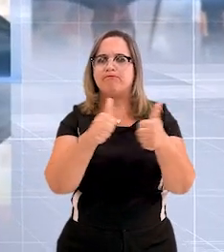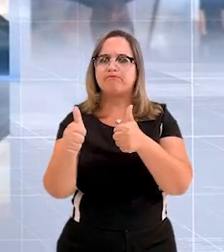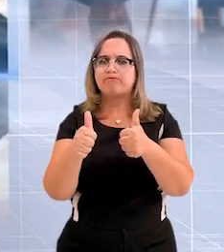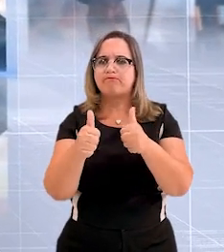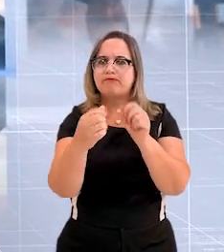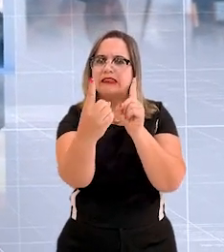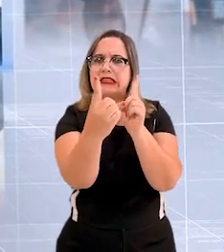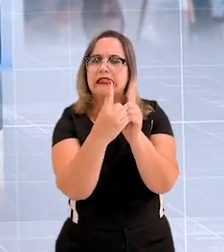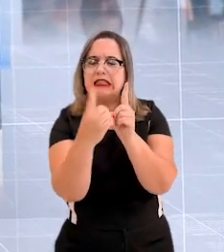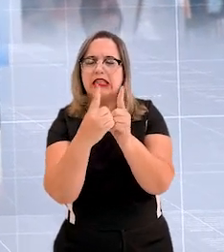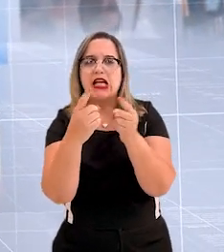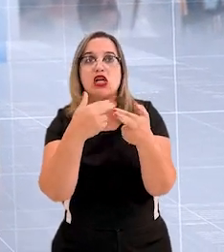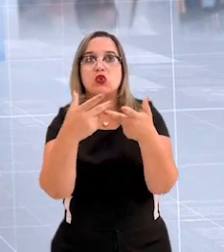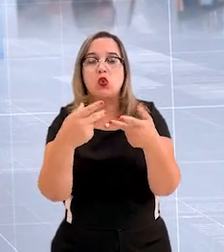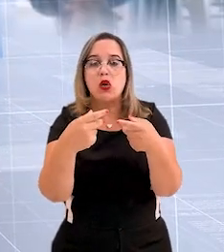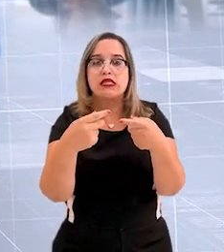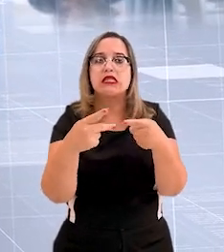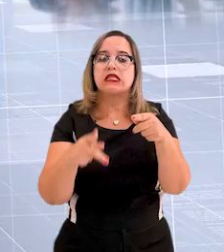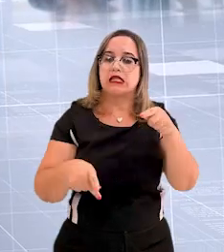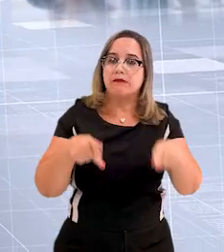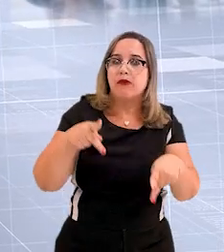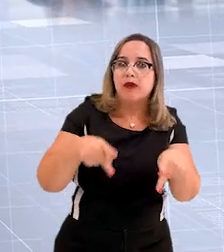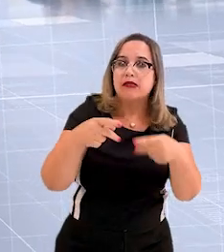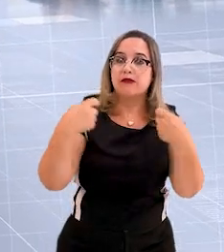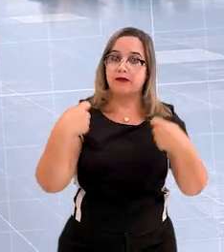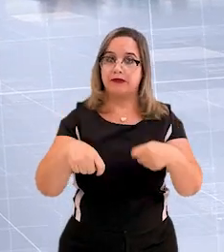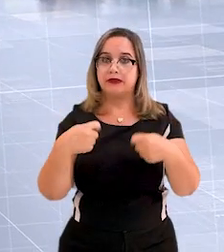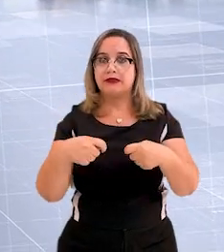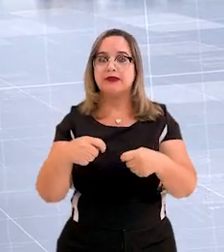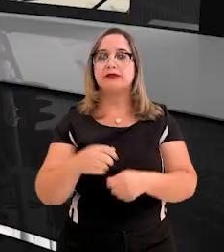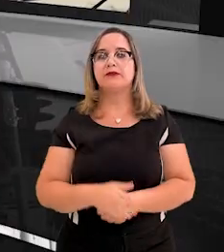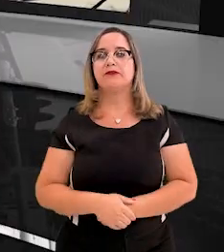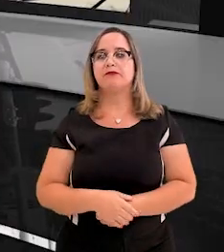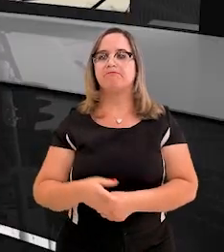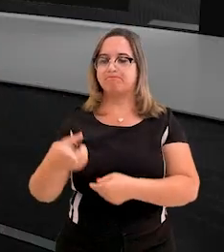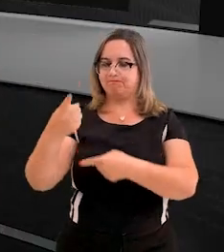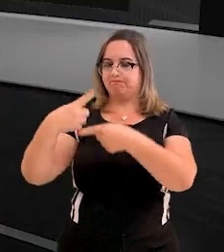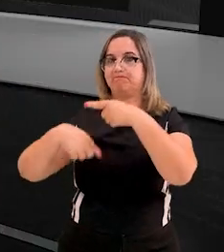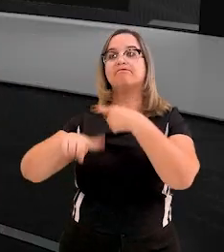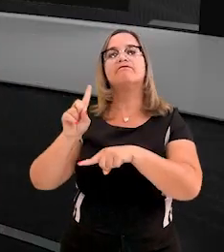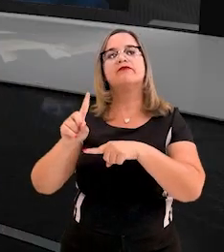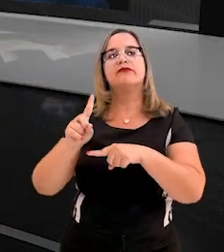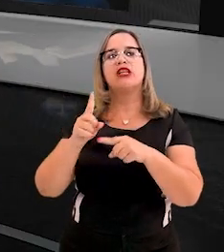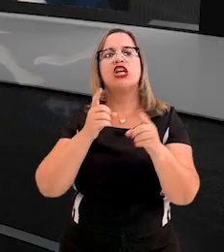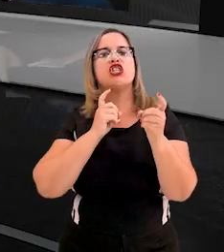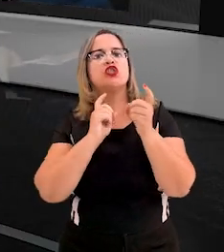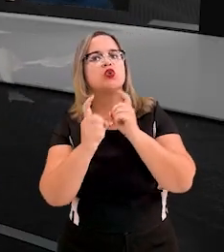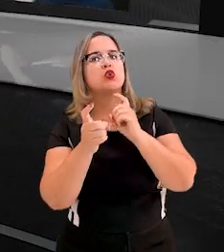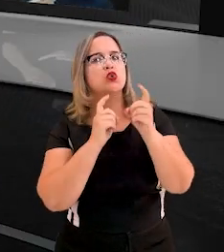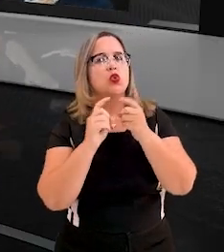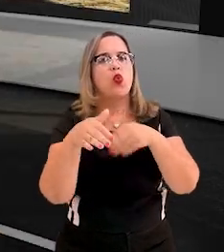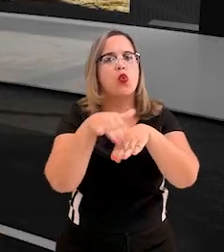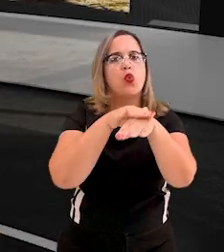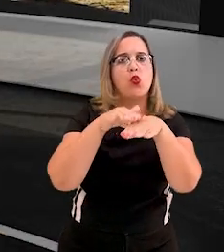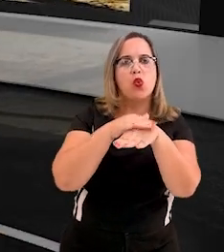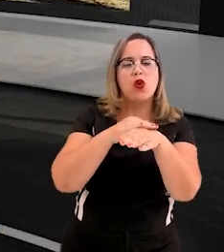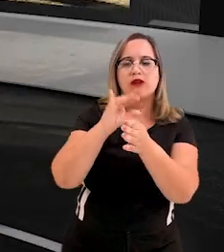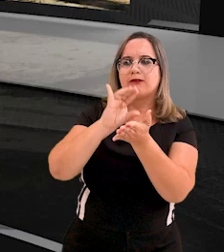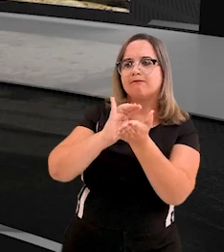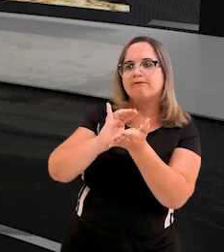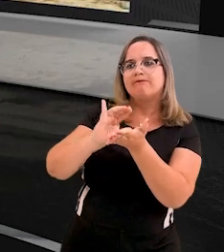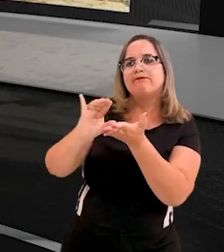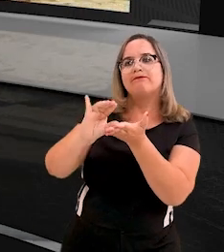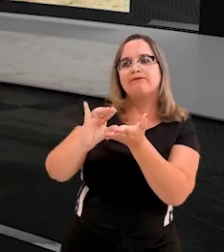para atender as demandas da população. Eficiência, diálogo e